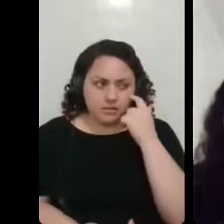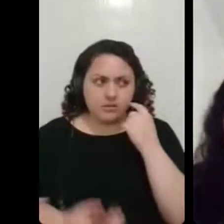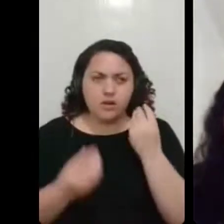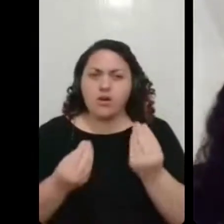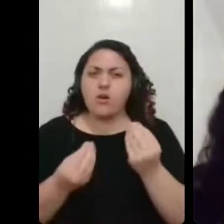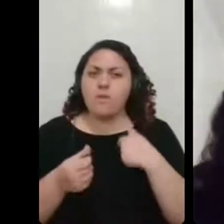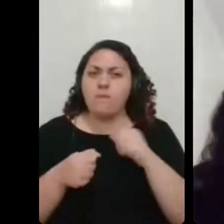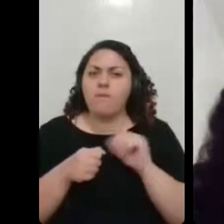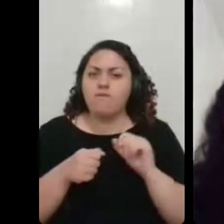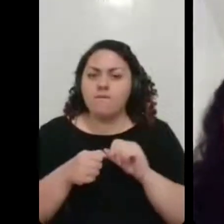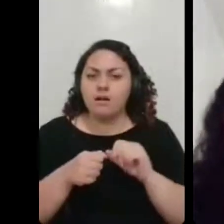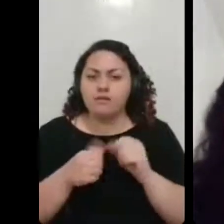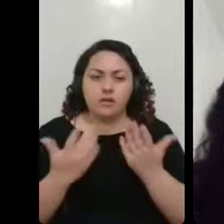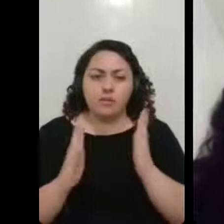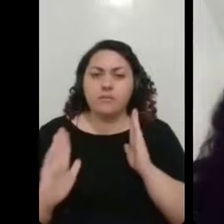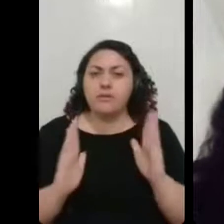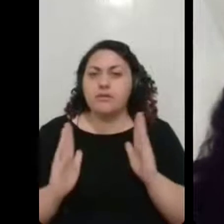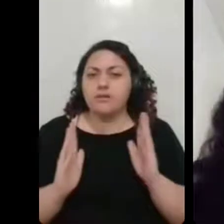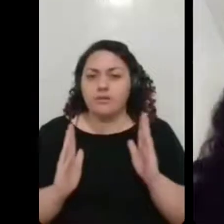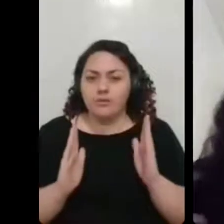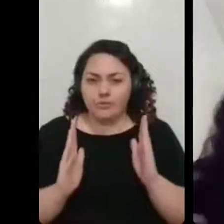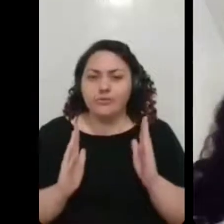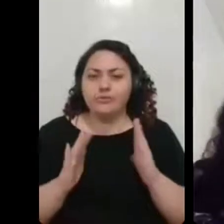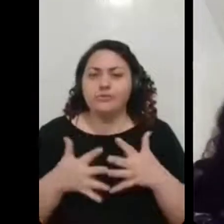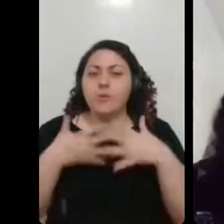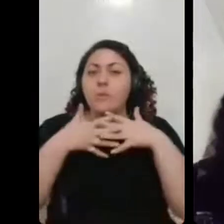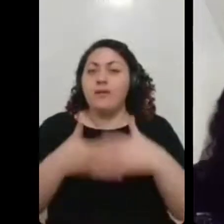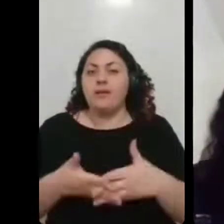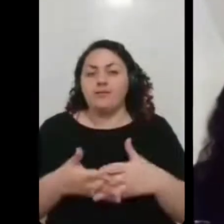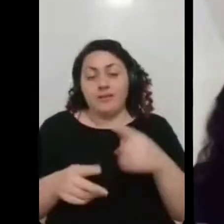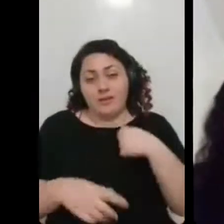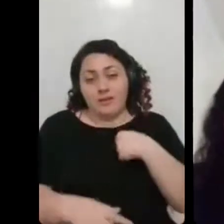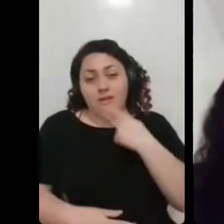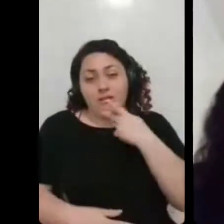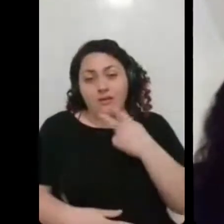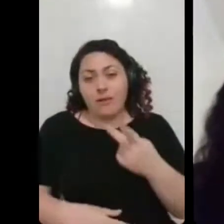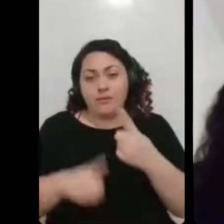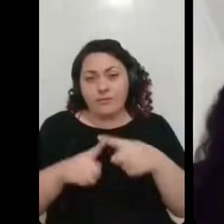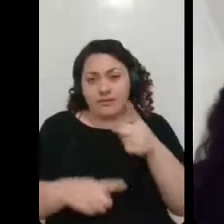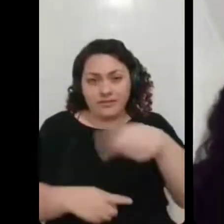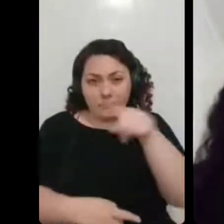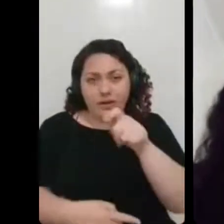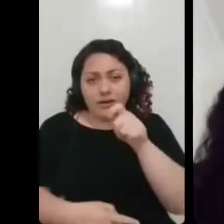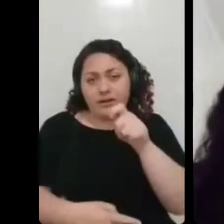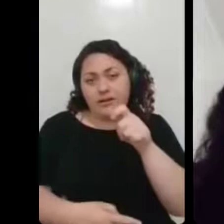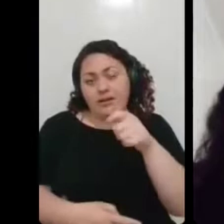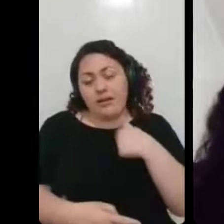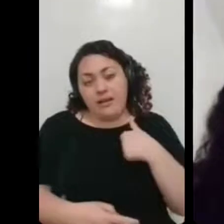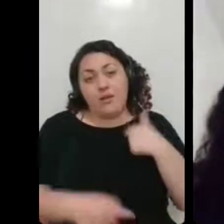durante esse período mais complicado? Tô falando pra quem ficou em casa que não foi internado, né?